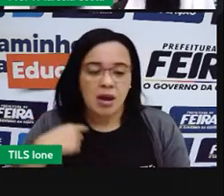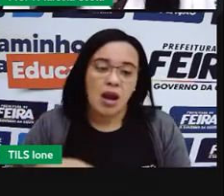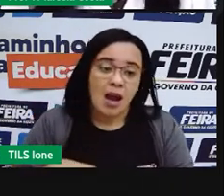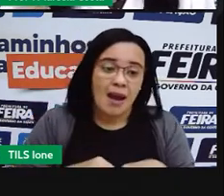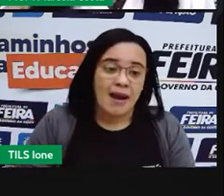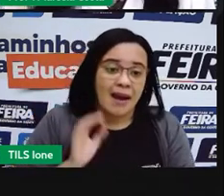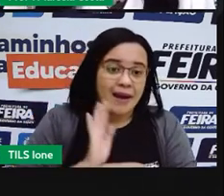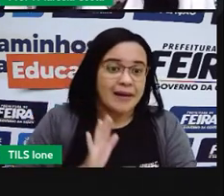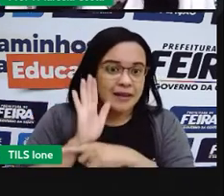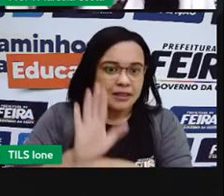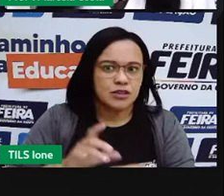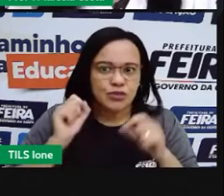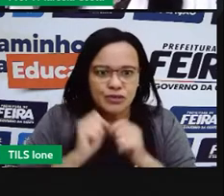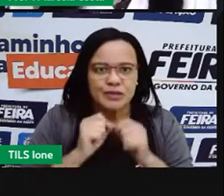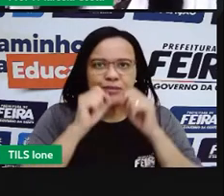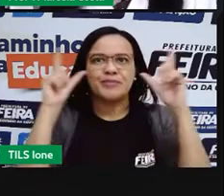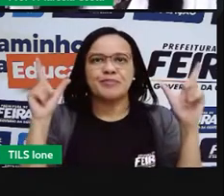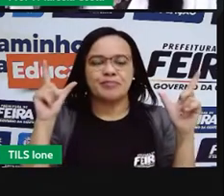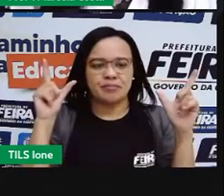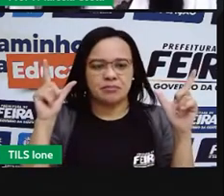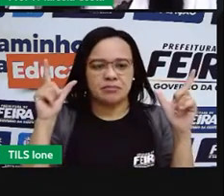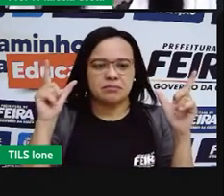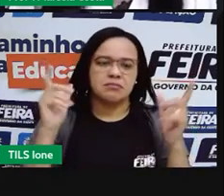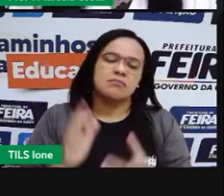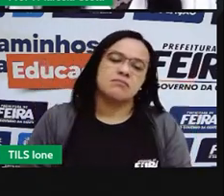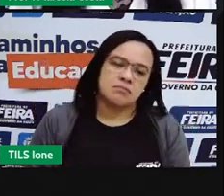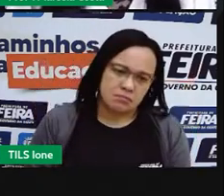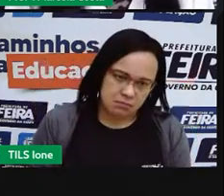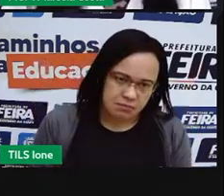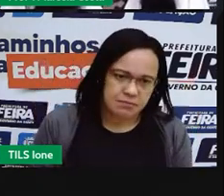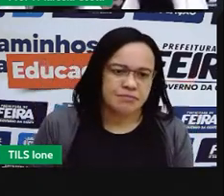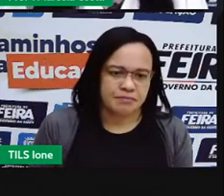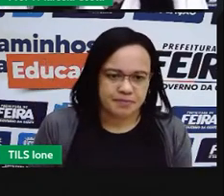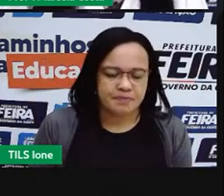com momento de lavar louca, entendeu?